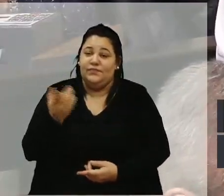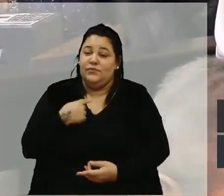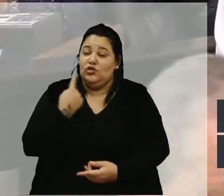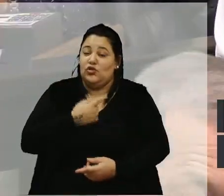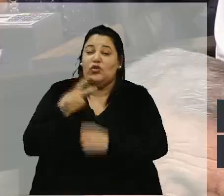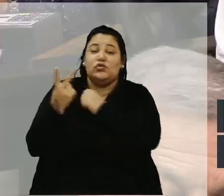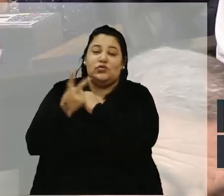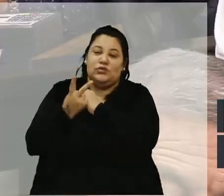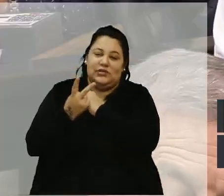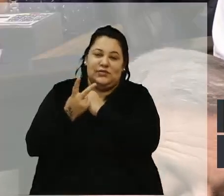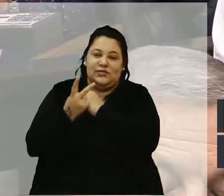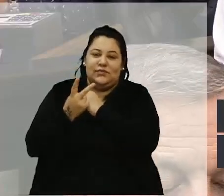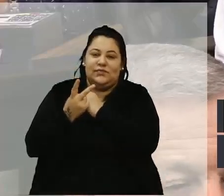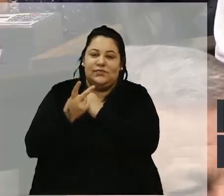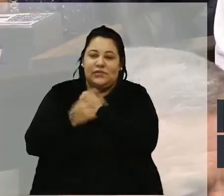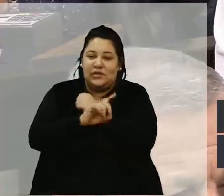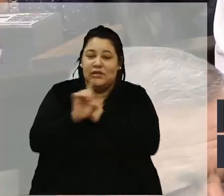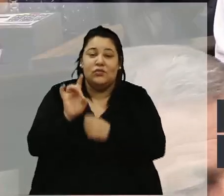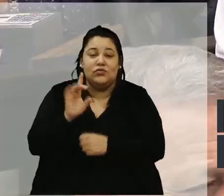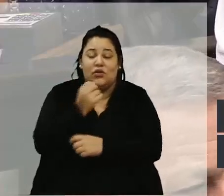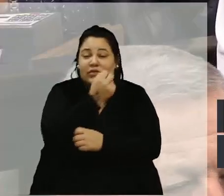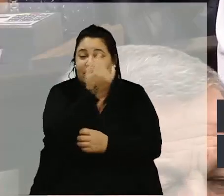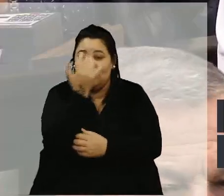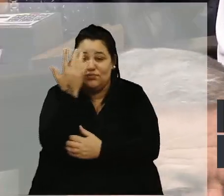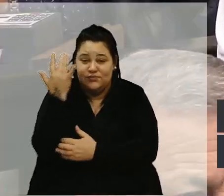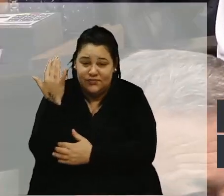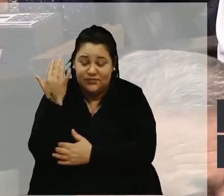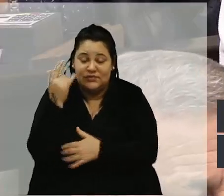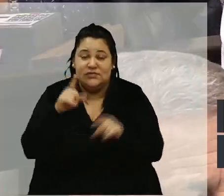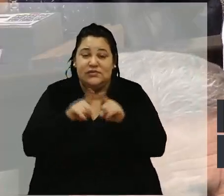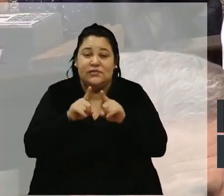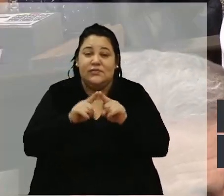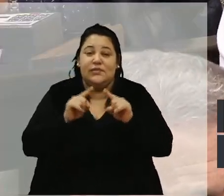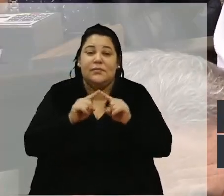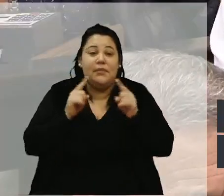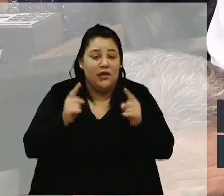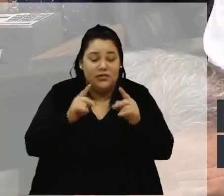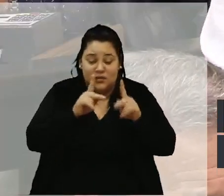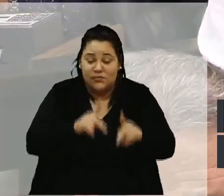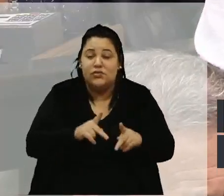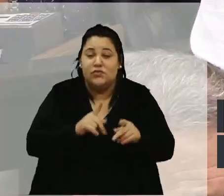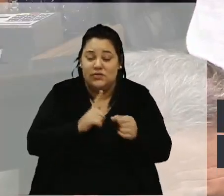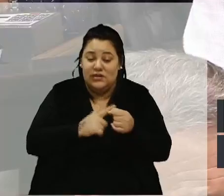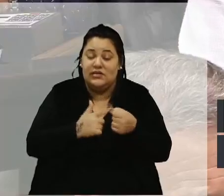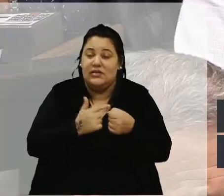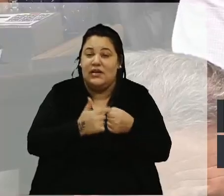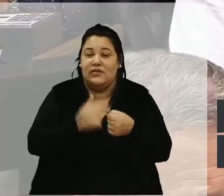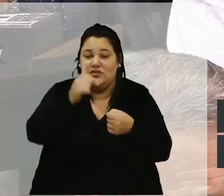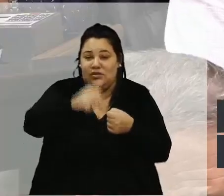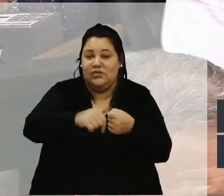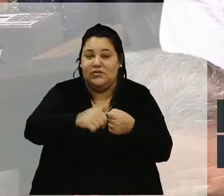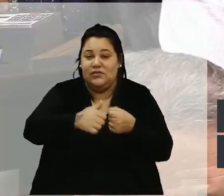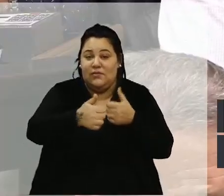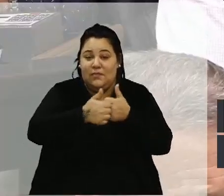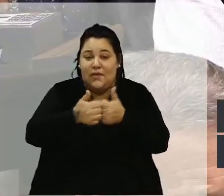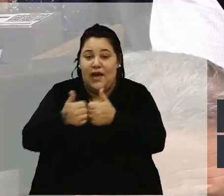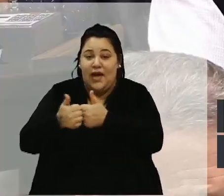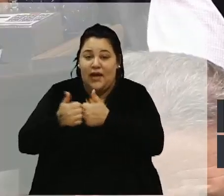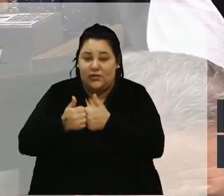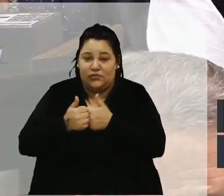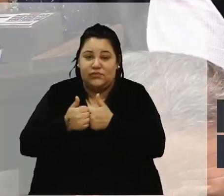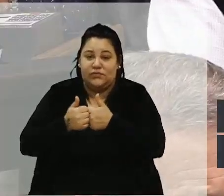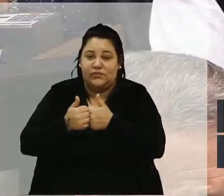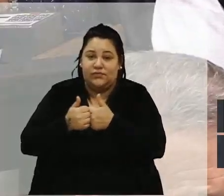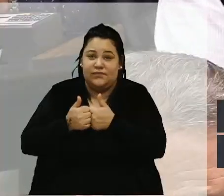apenas da mata nativa, mas também de munícipes e moradores que moram próximos a estas